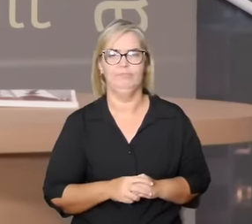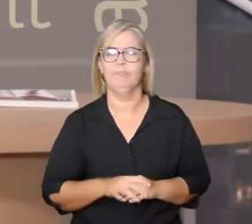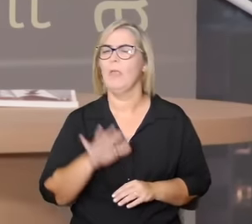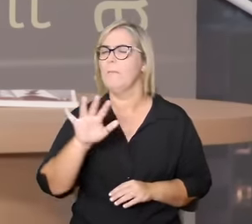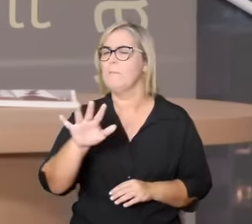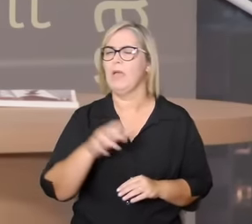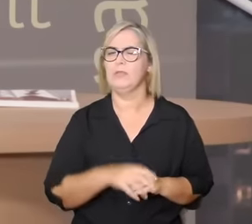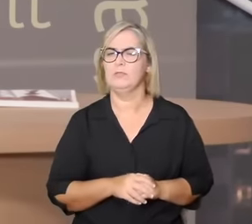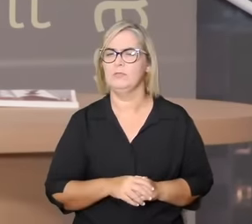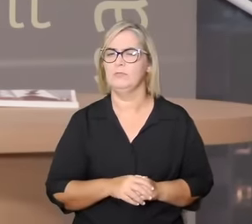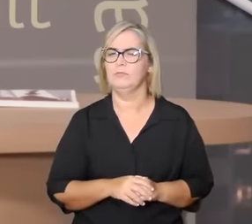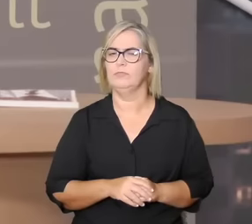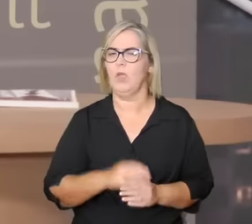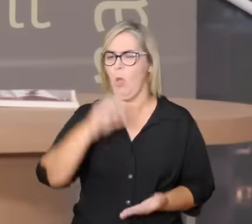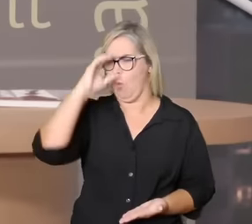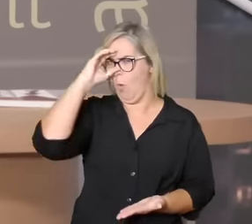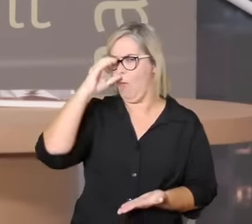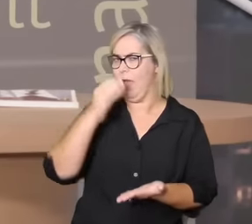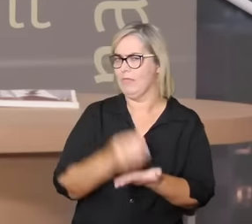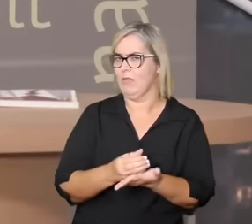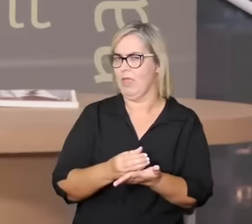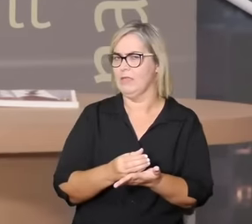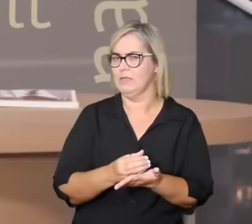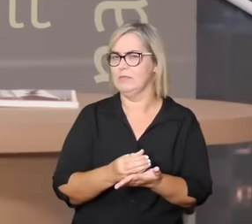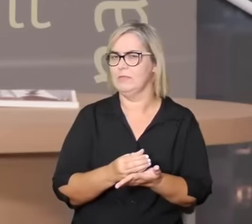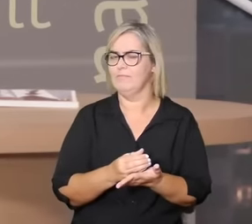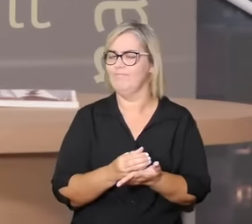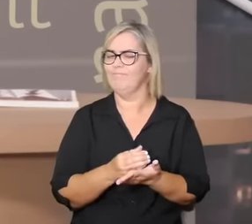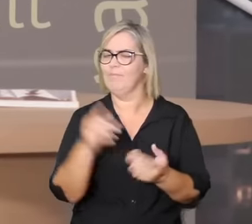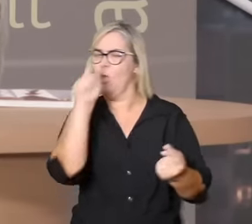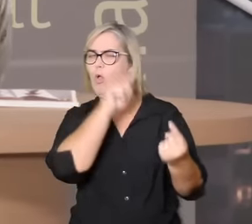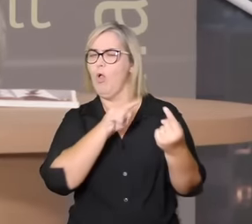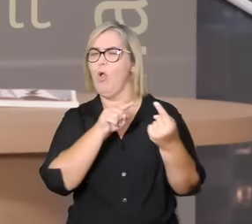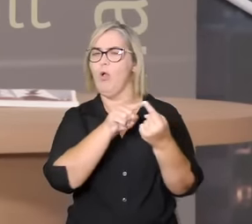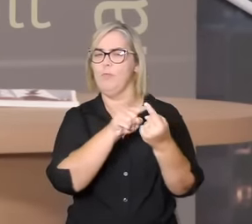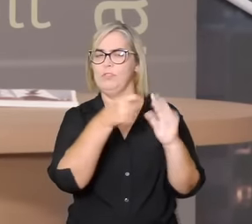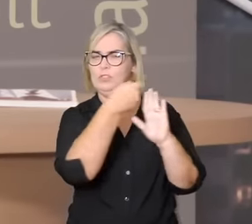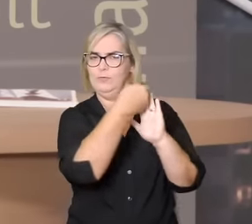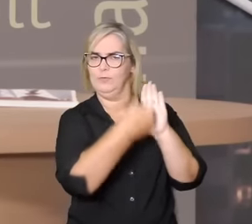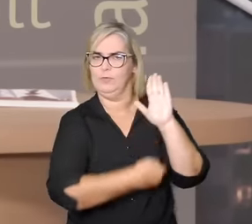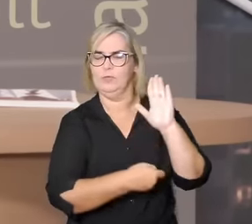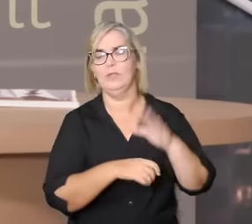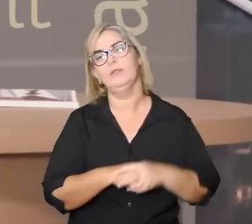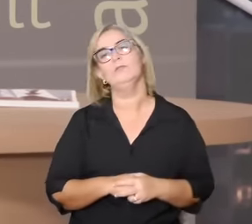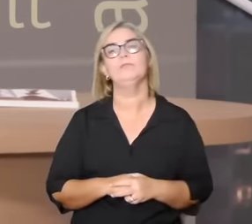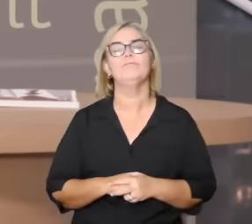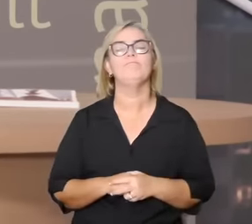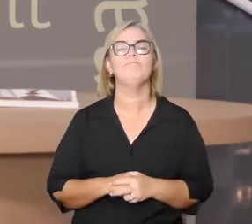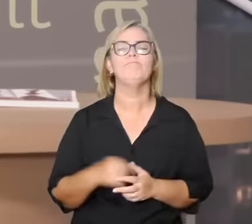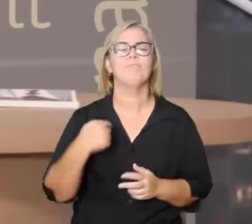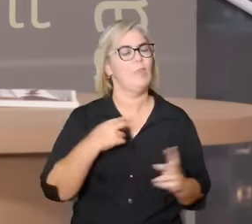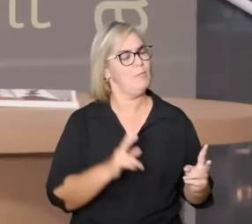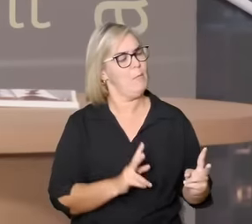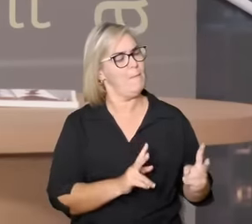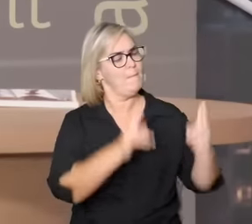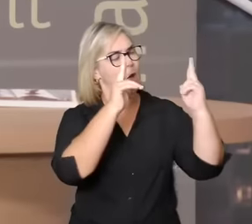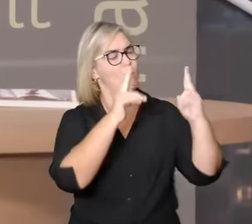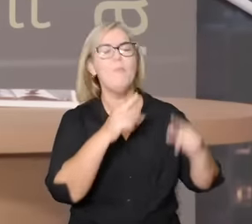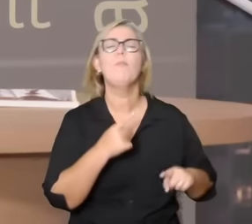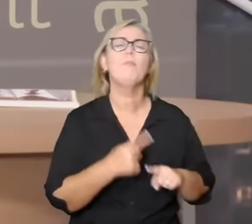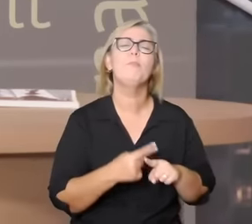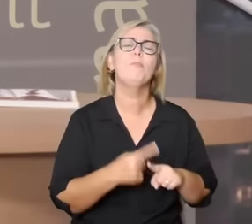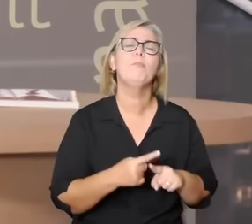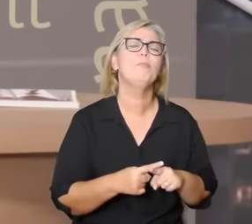bispo Antônio Bispo dos Santos nos traz vou fazer um um recorte para a gente pensar porque a gente precisa de amor